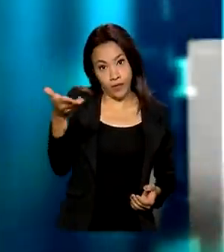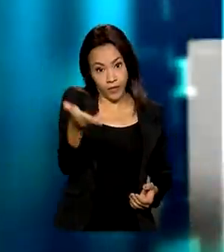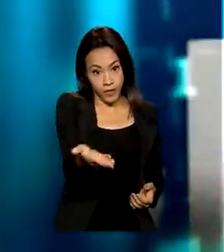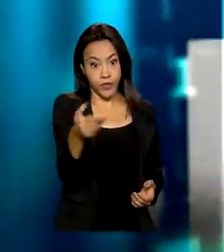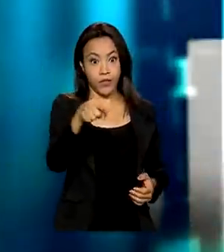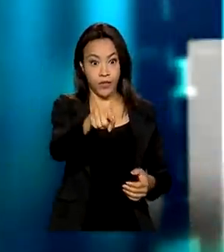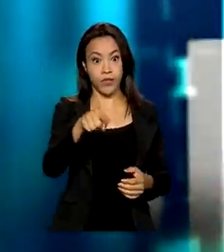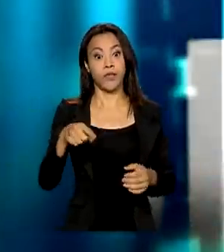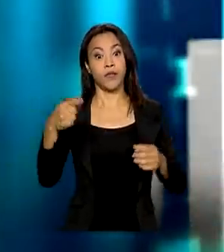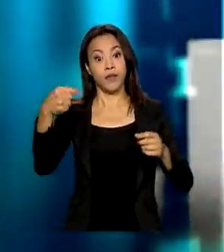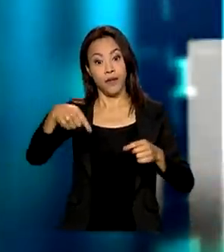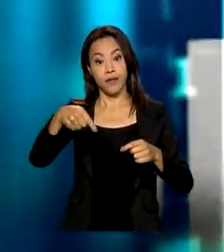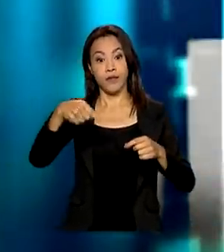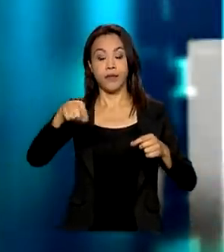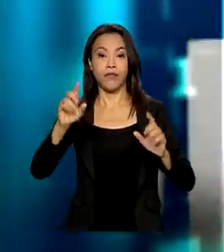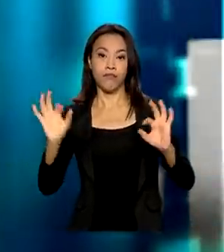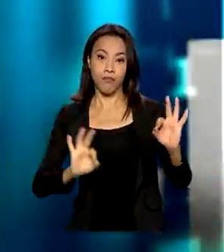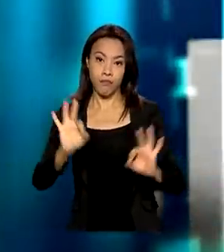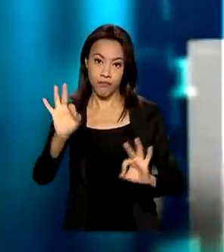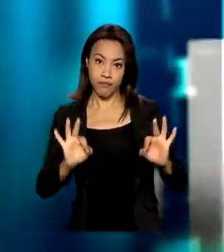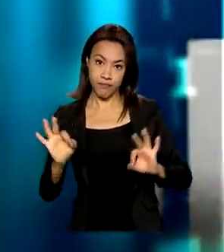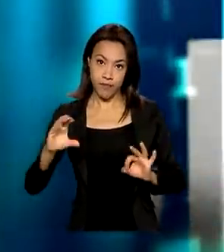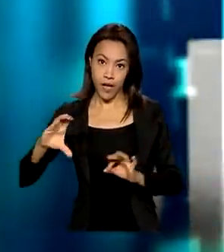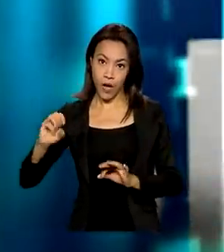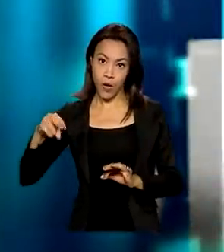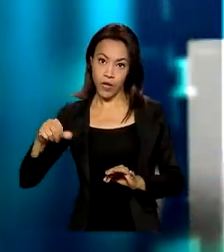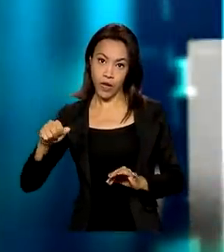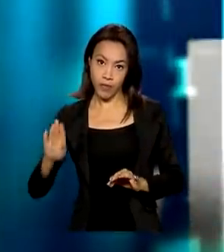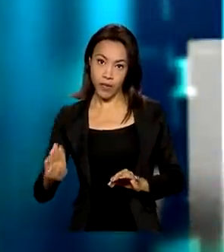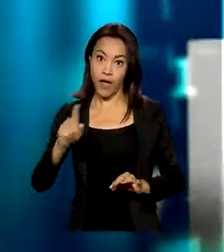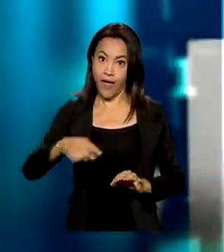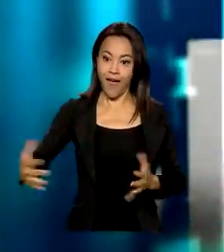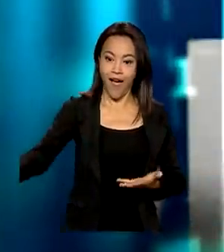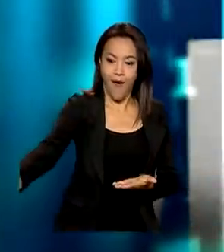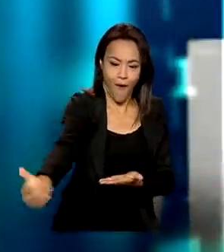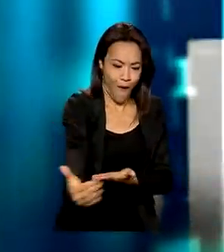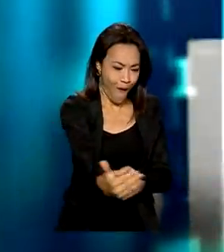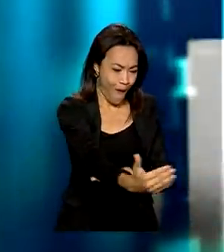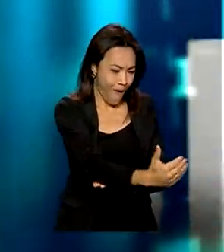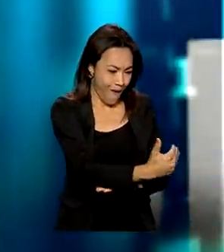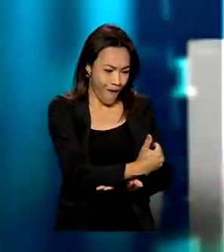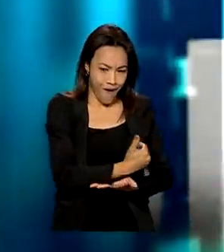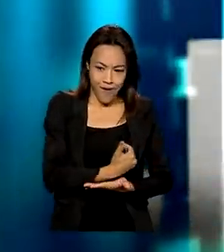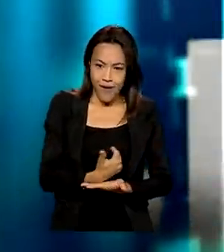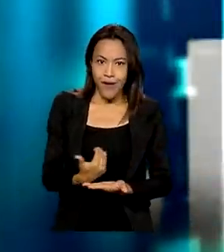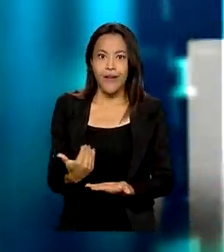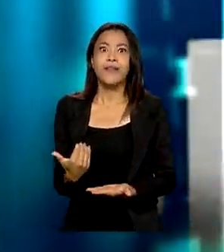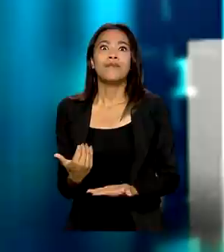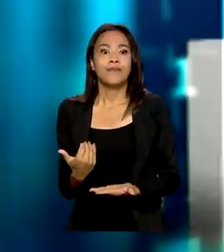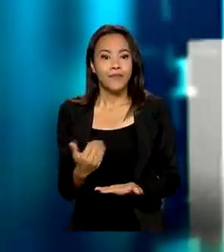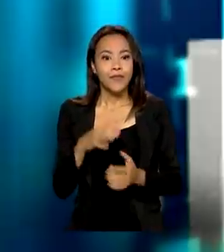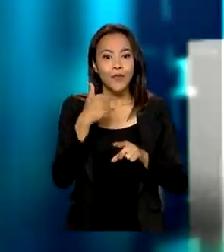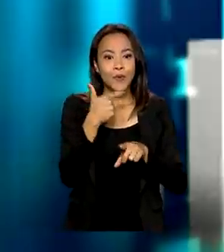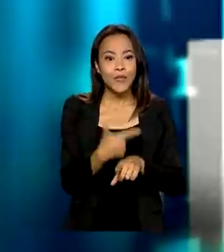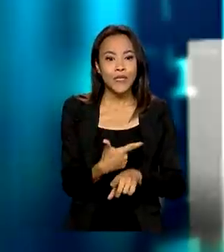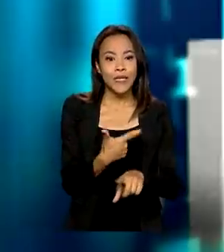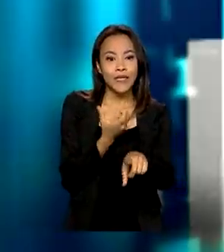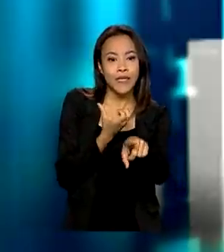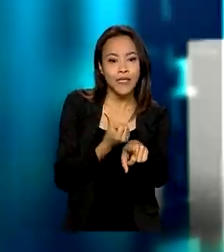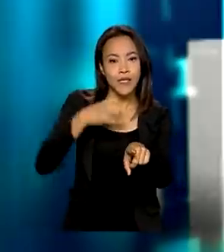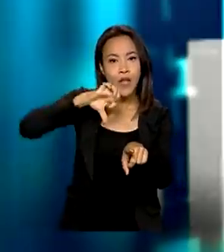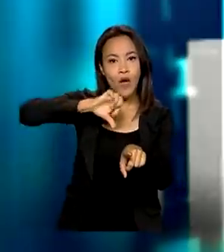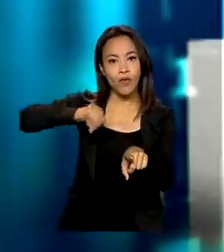estimativa, dessa sétima estimativa da Conab? Certamente, a previsão de colheita, que agora vai ser estimada em 269